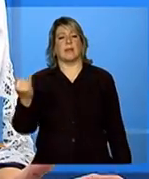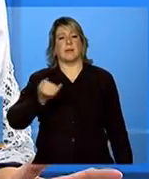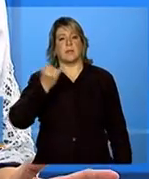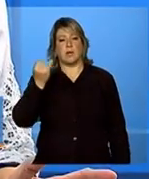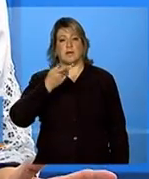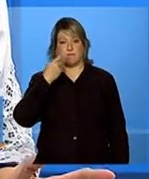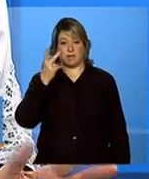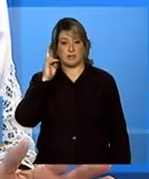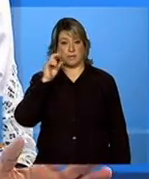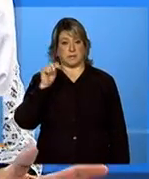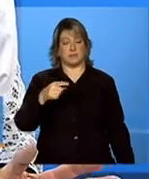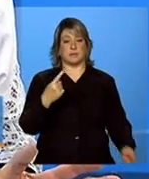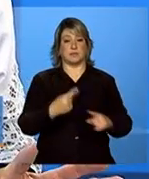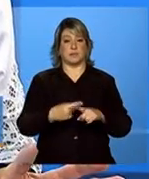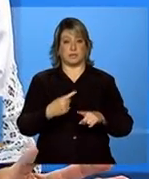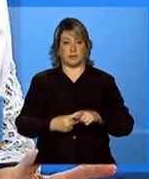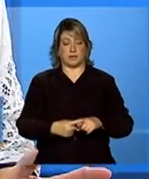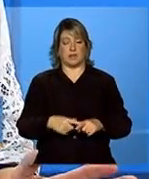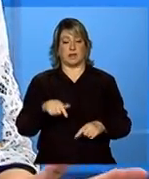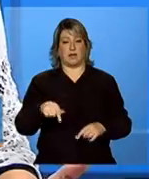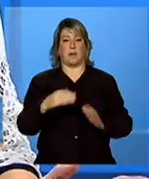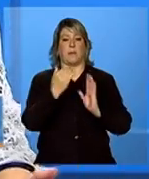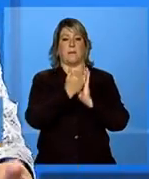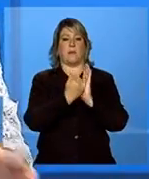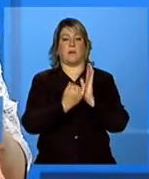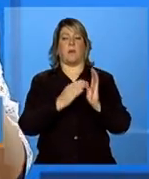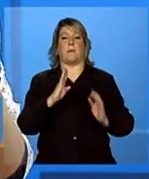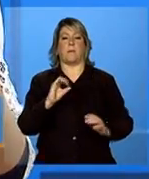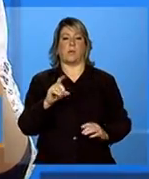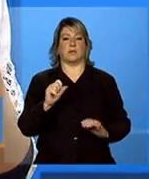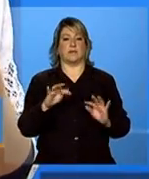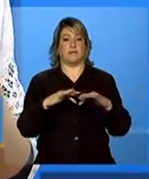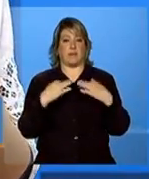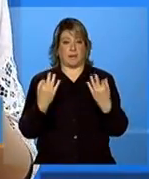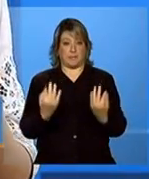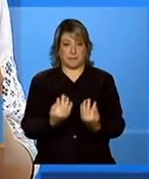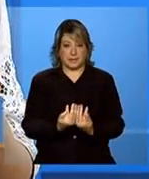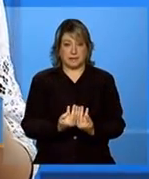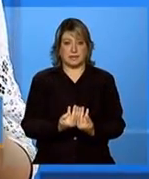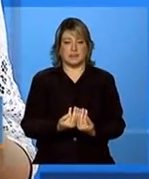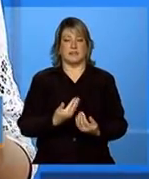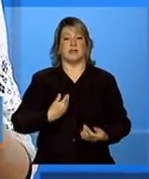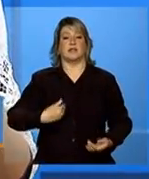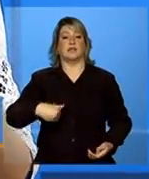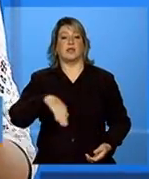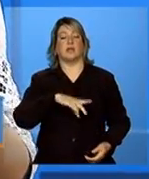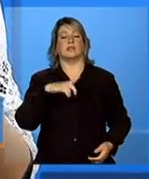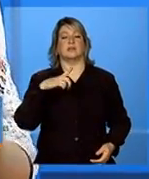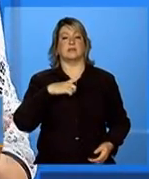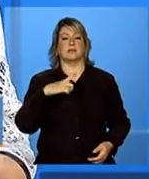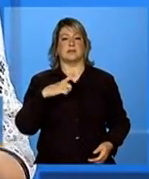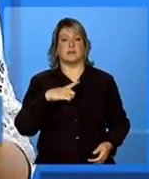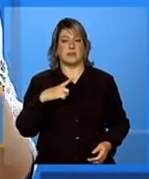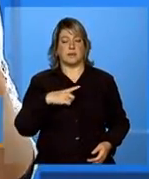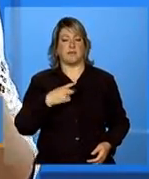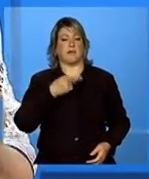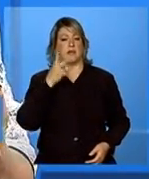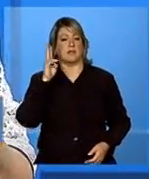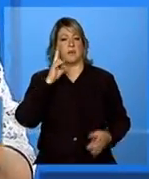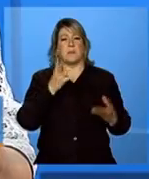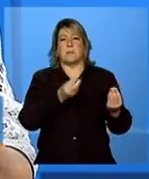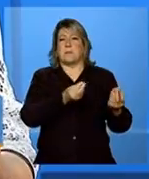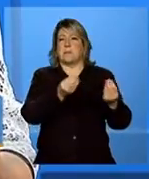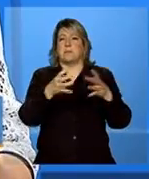a gente fala, Luiz, no programa Bolsa Família, nós estamos mexendo com uma quantidade de brasileiros muito importante, é uma